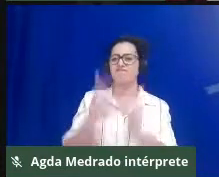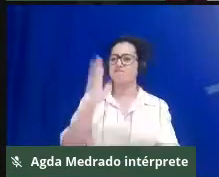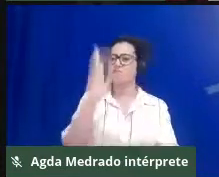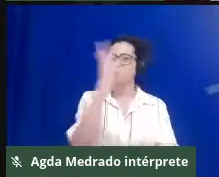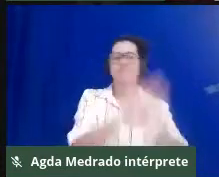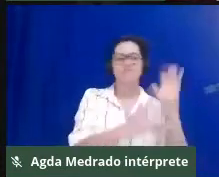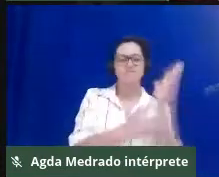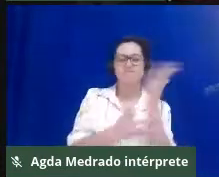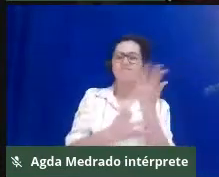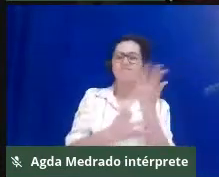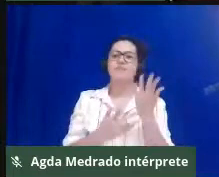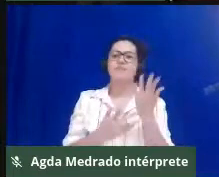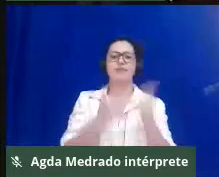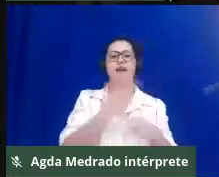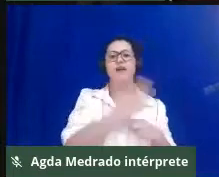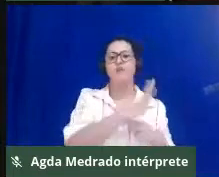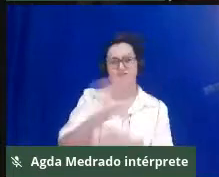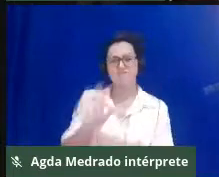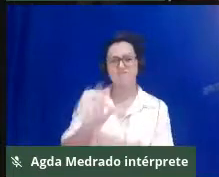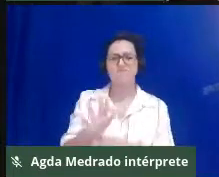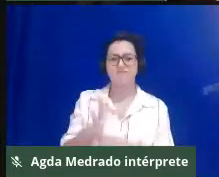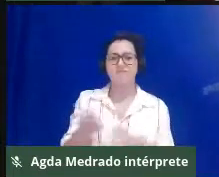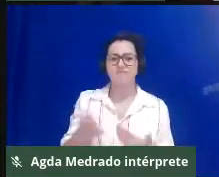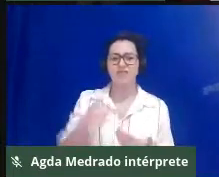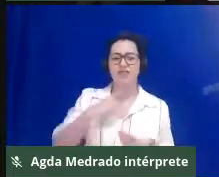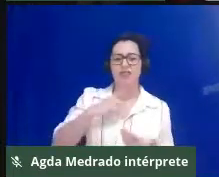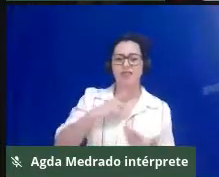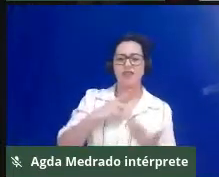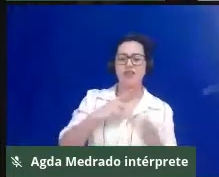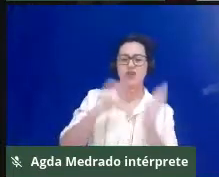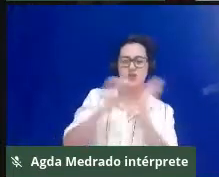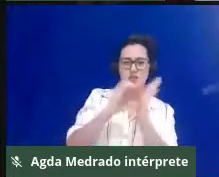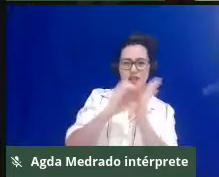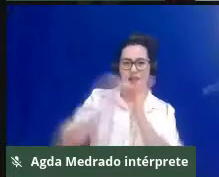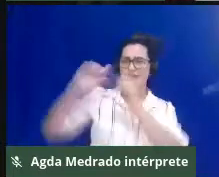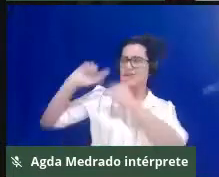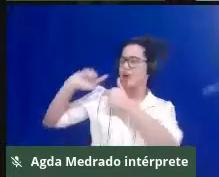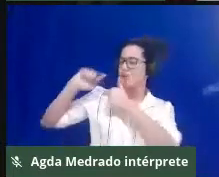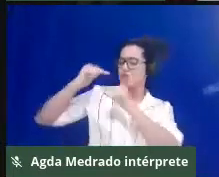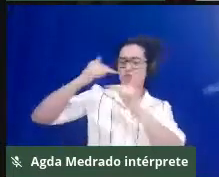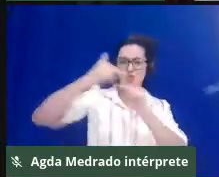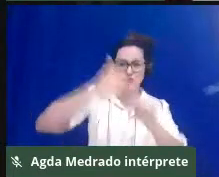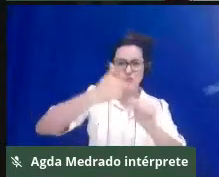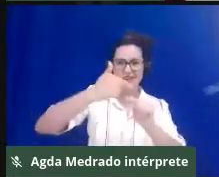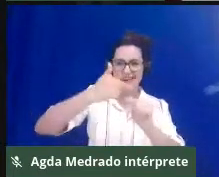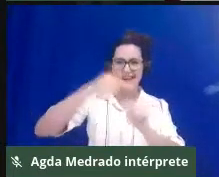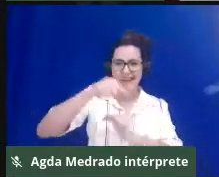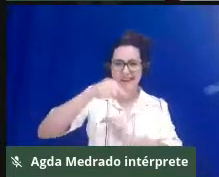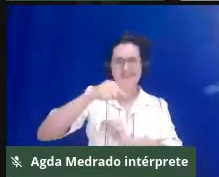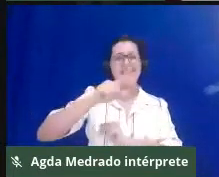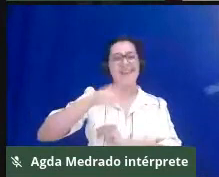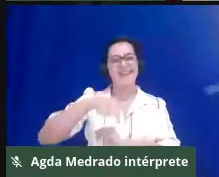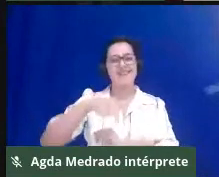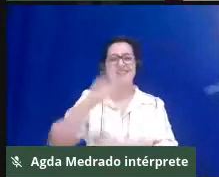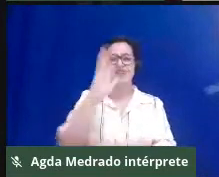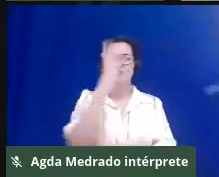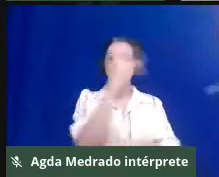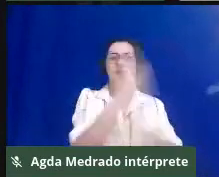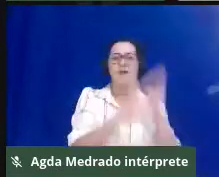apontando que onde existem comunidades tradicionais é justamente onde o meio ambiente é preservado. Por favor.